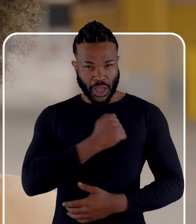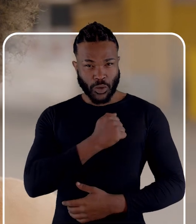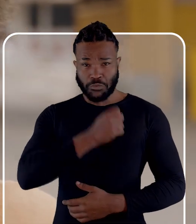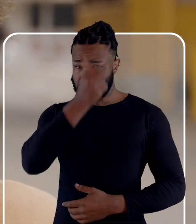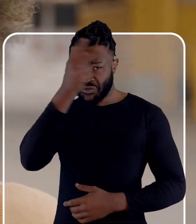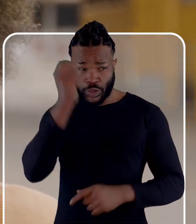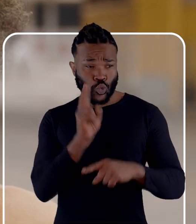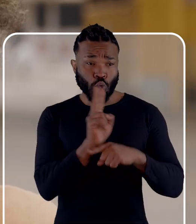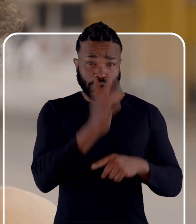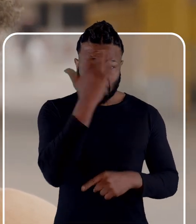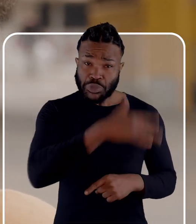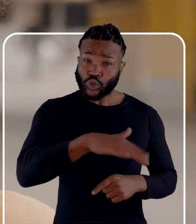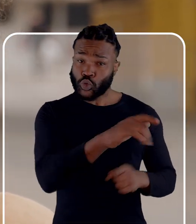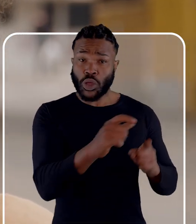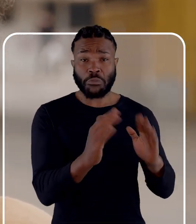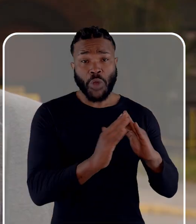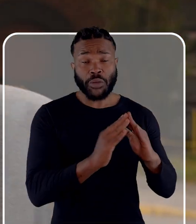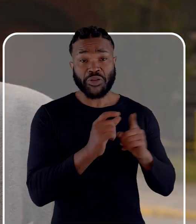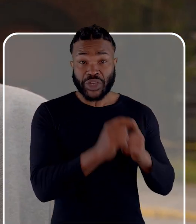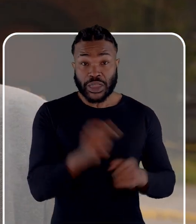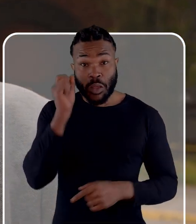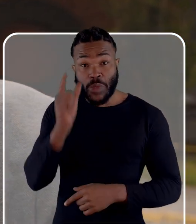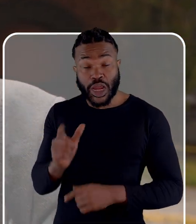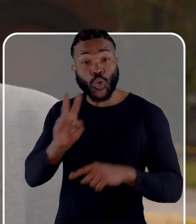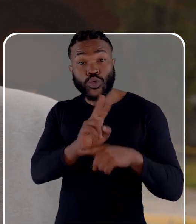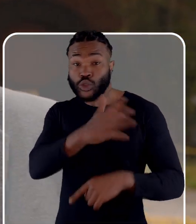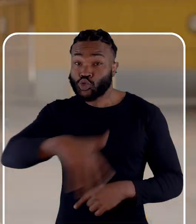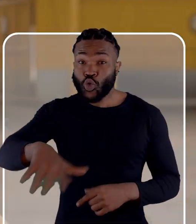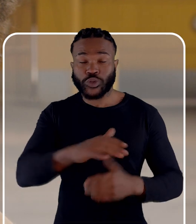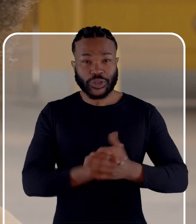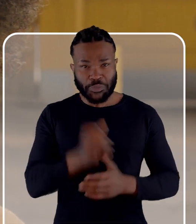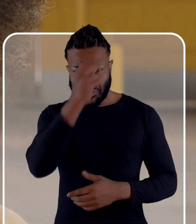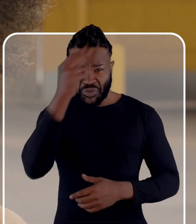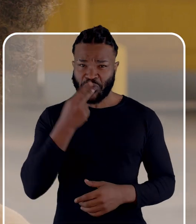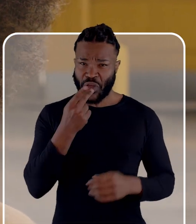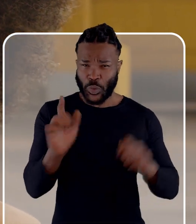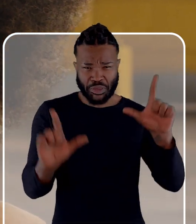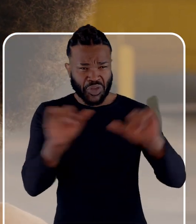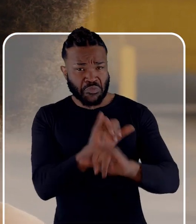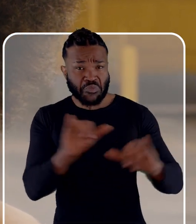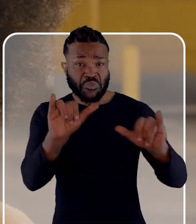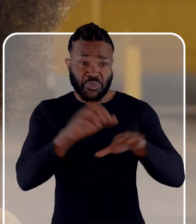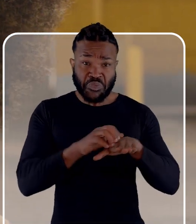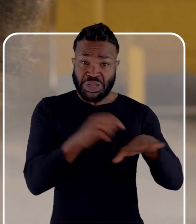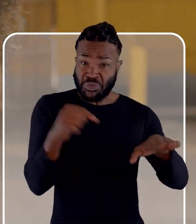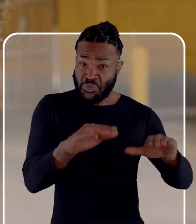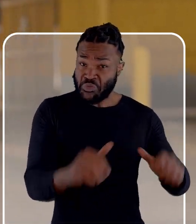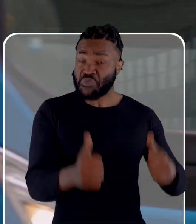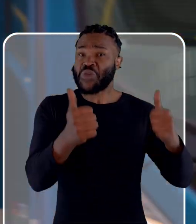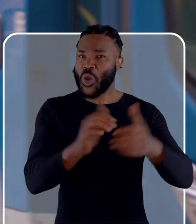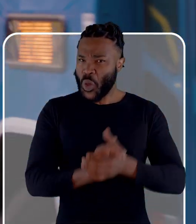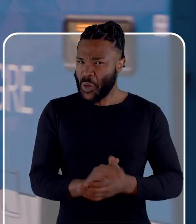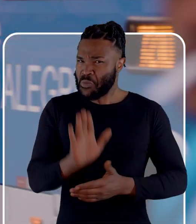O governo Melo não cuida de quem mora na periferia. A Maria vai cuidar de toda a cidade. O prefeito diz, na sua propaganda, que o transporte está